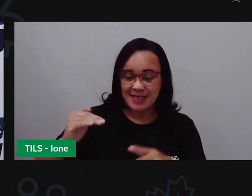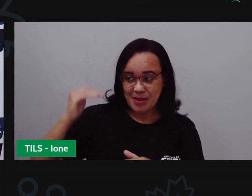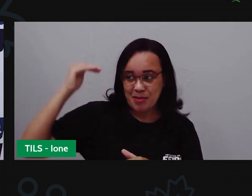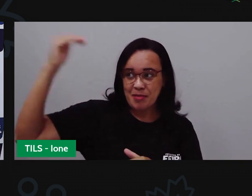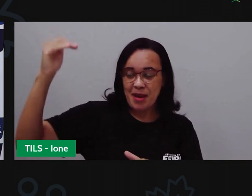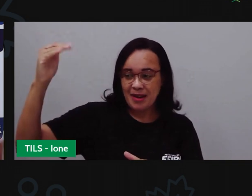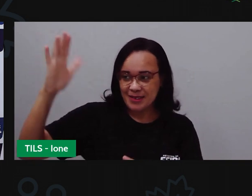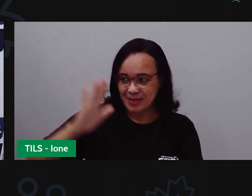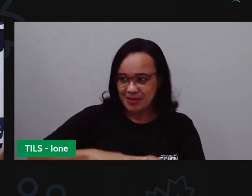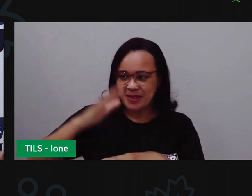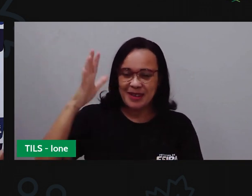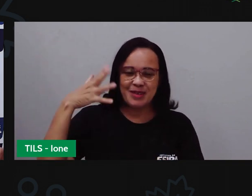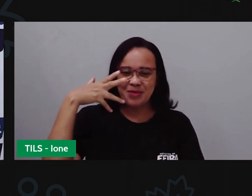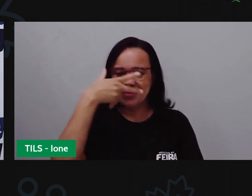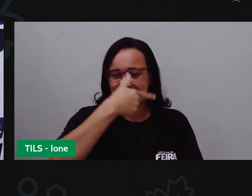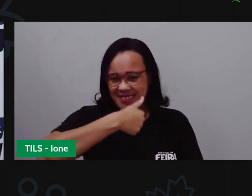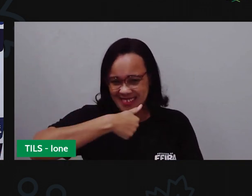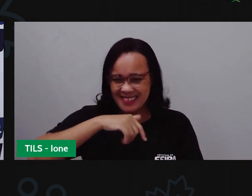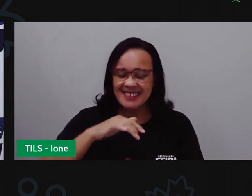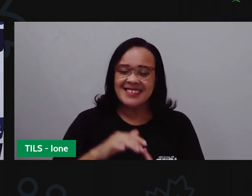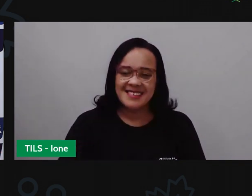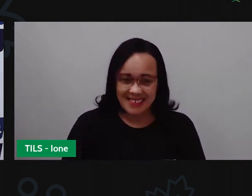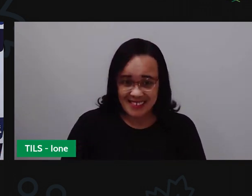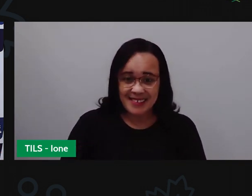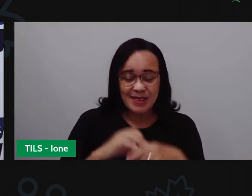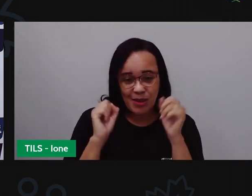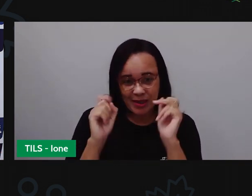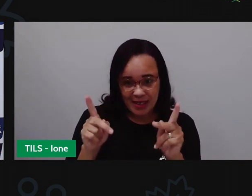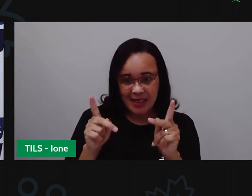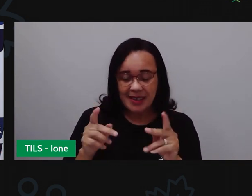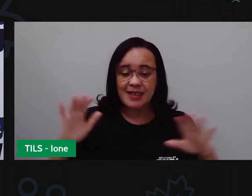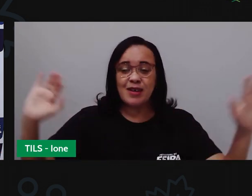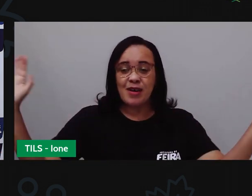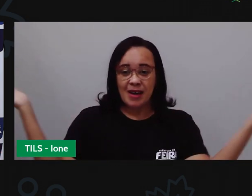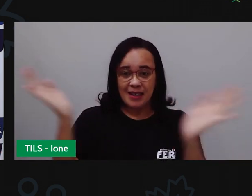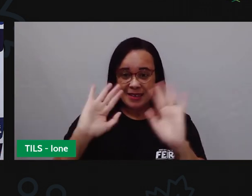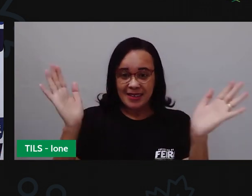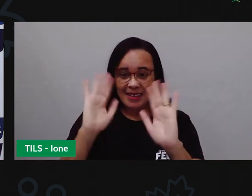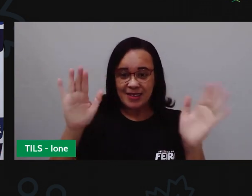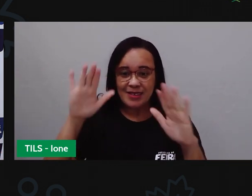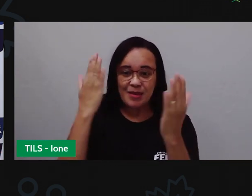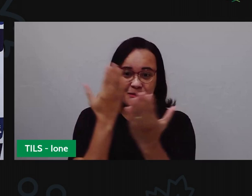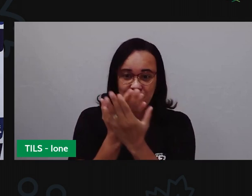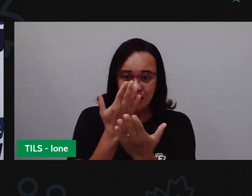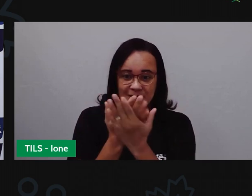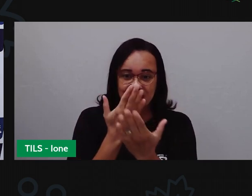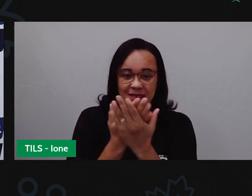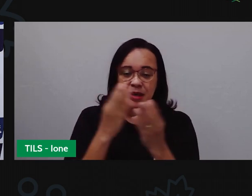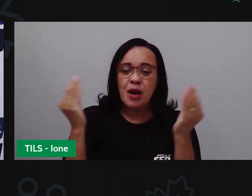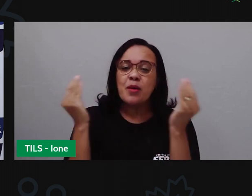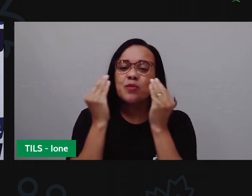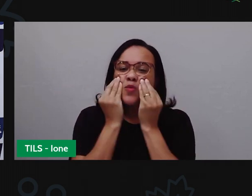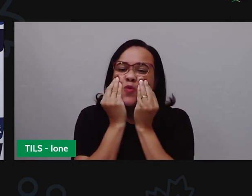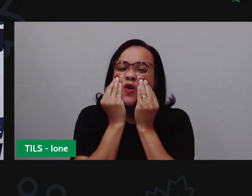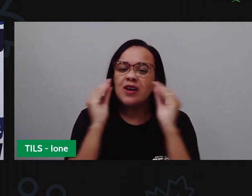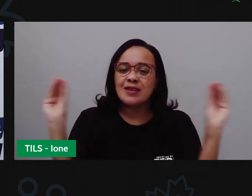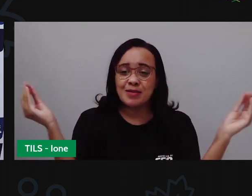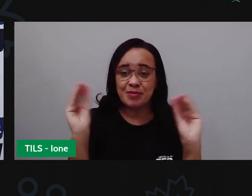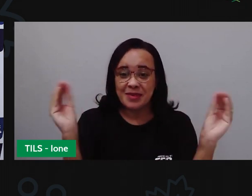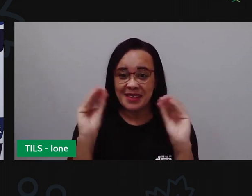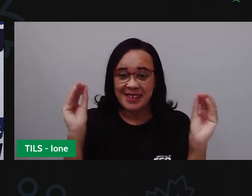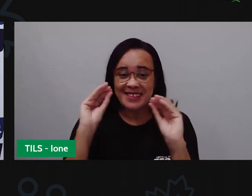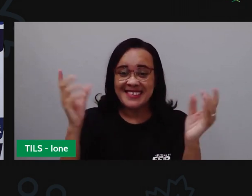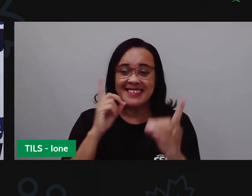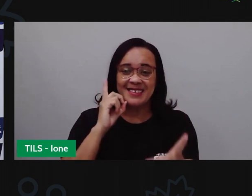lindos. Agora devem estar muito mais. Certo? E até a nossa próxima aula. Certo? Beijo, Ione, até o nosso próximo